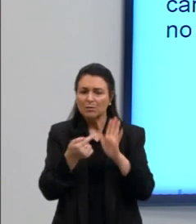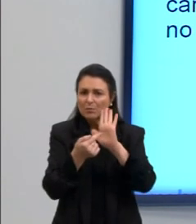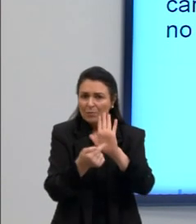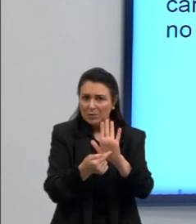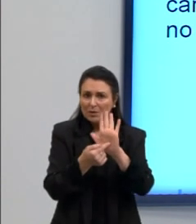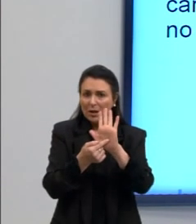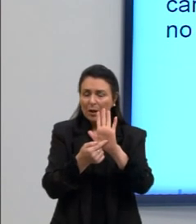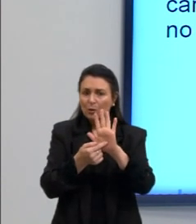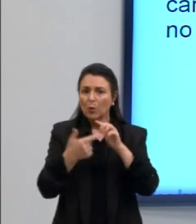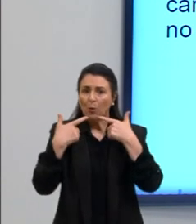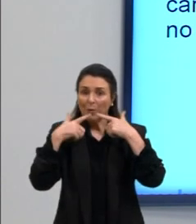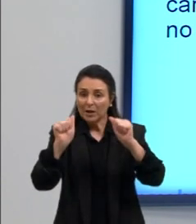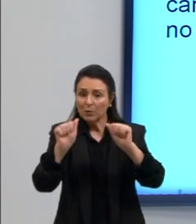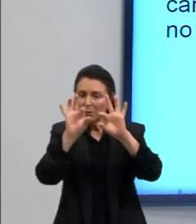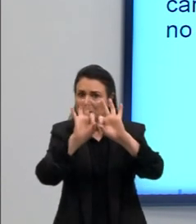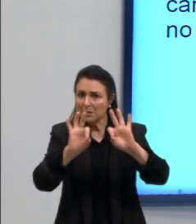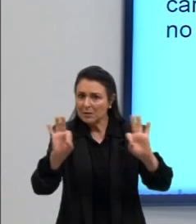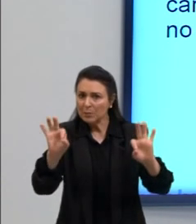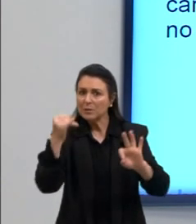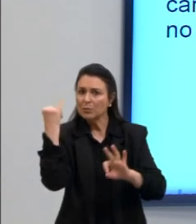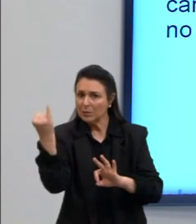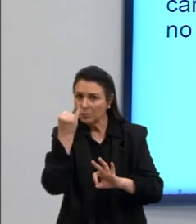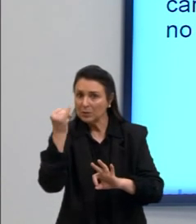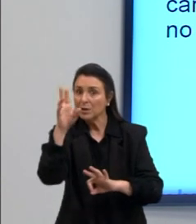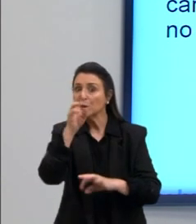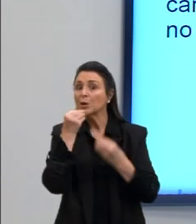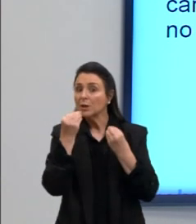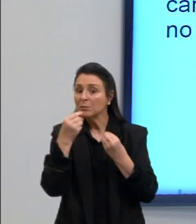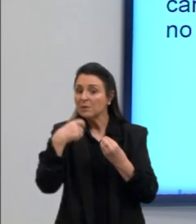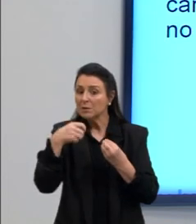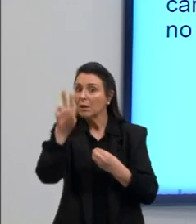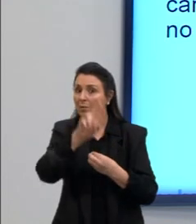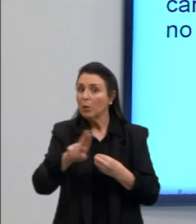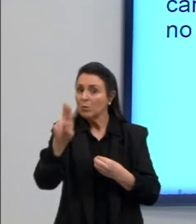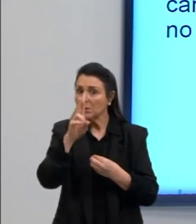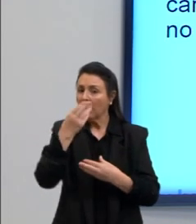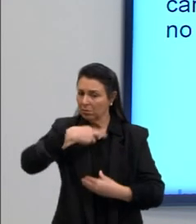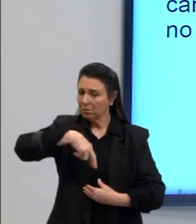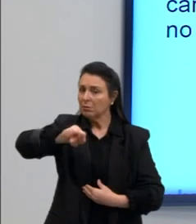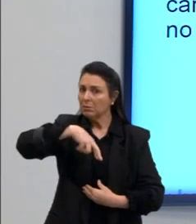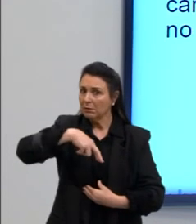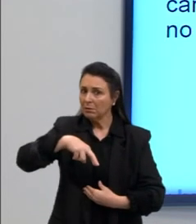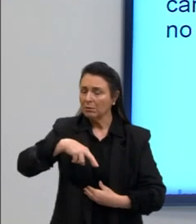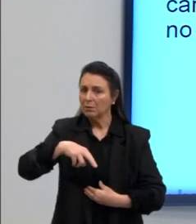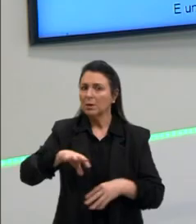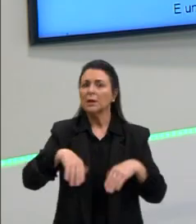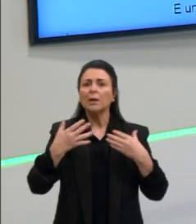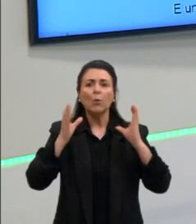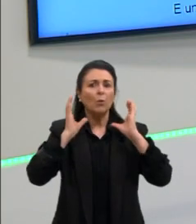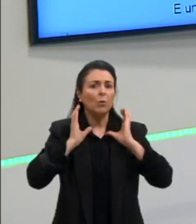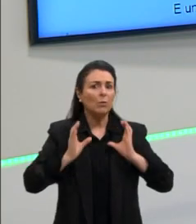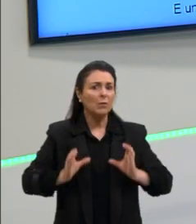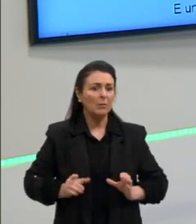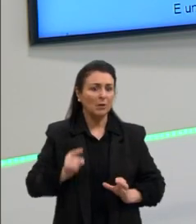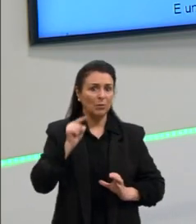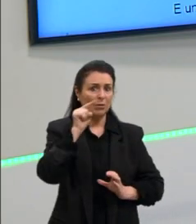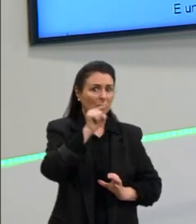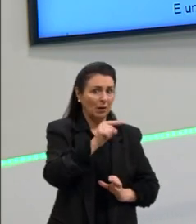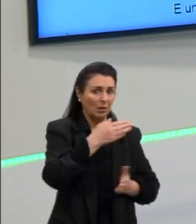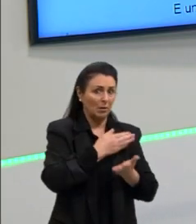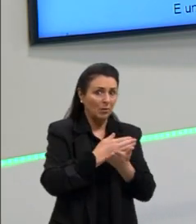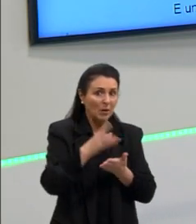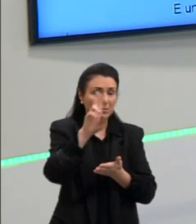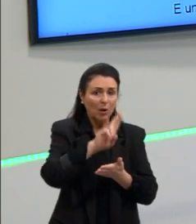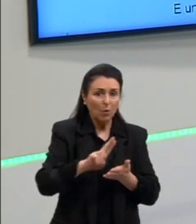vulgar através do seu uso na religião. Então, o que o comportamento desse religioso que passa a usar a língua